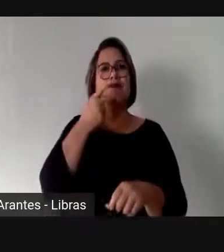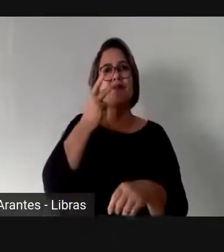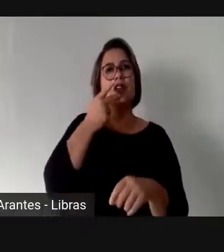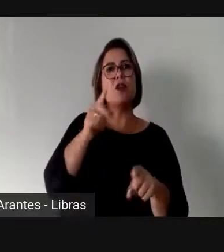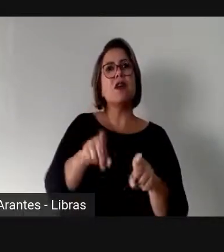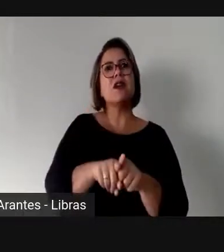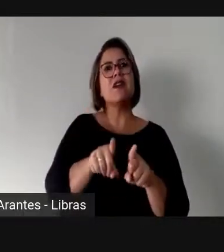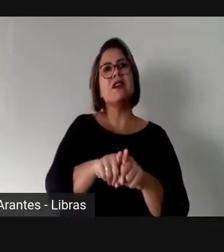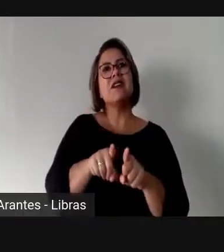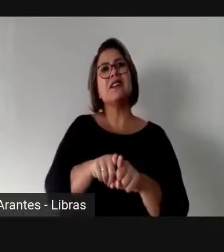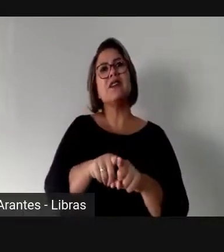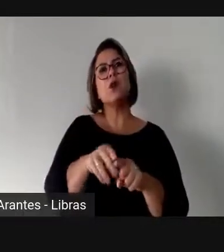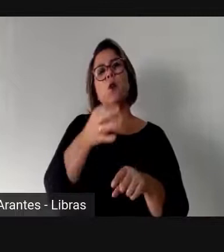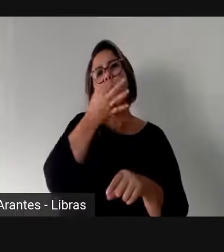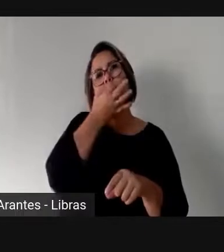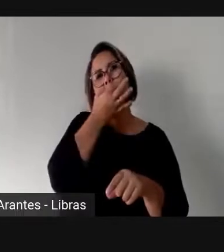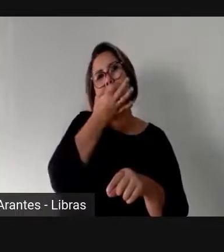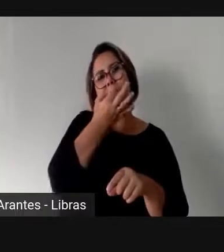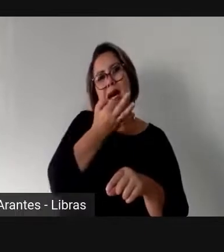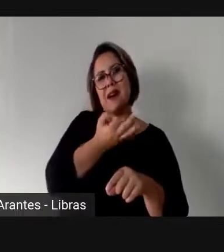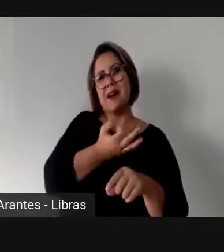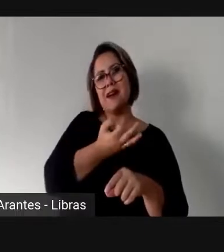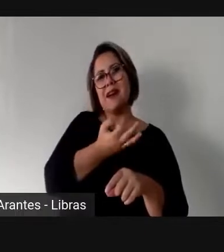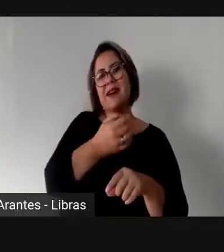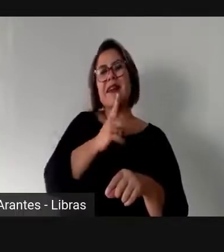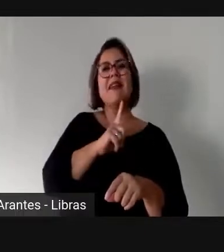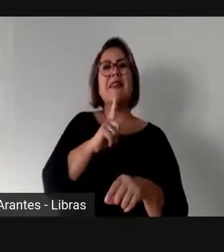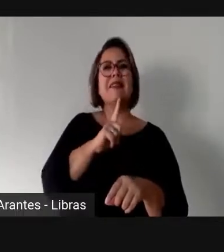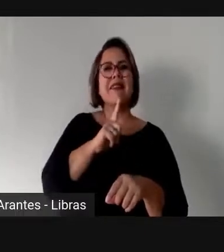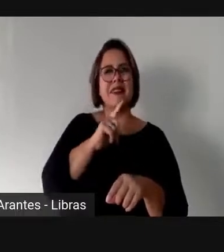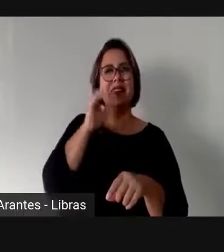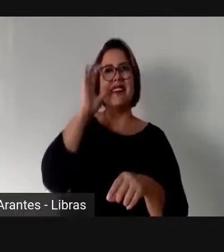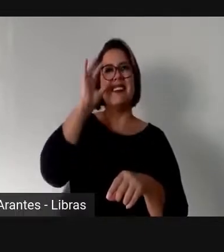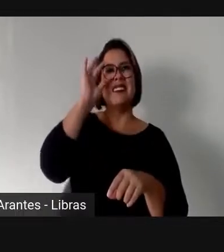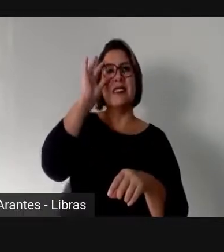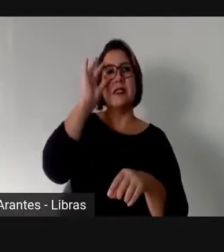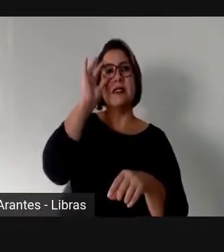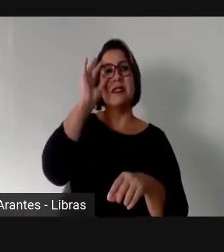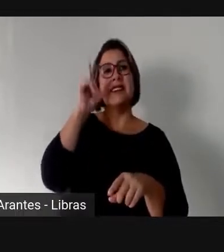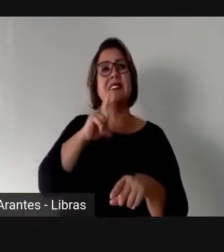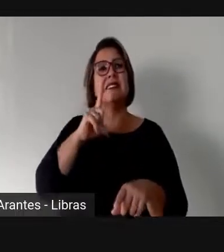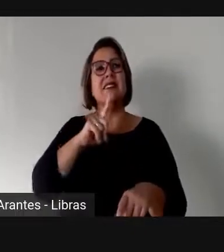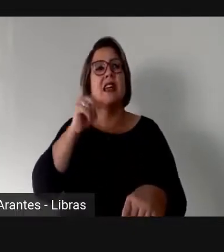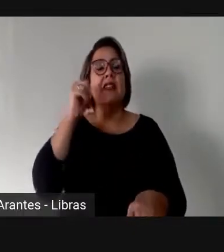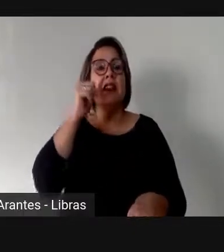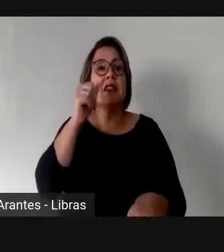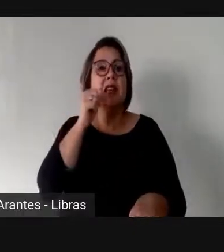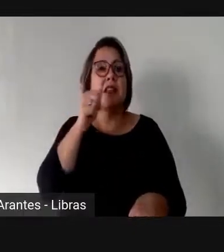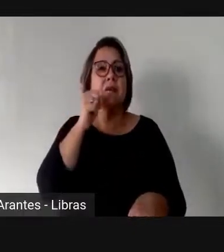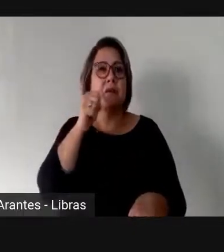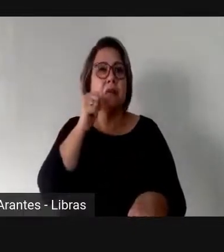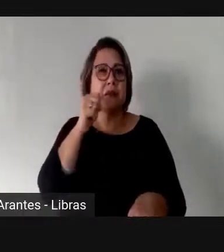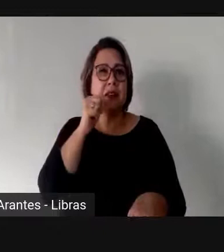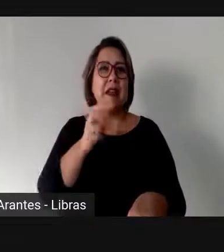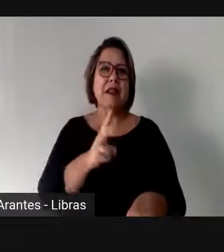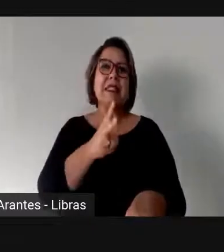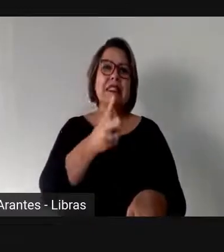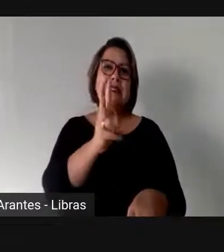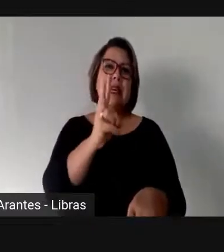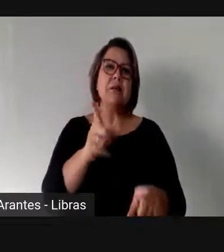coloquei o comentário que deveria ter mulheres em todas as lives dessa